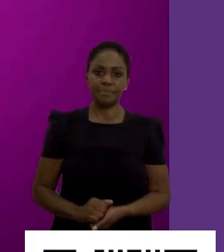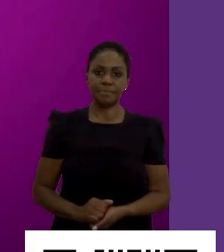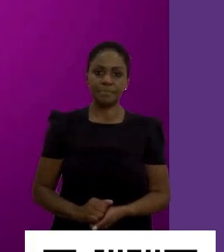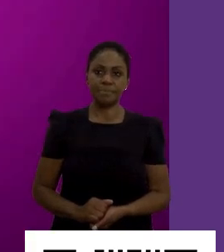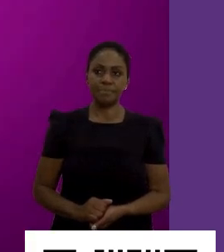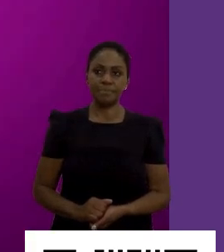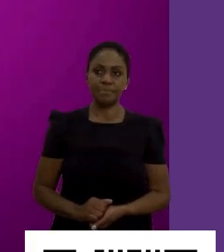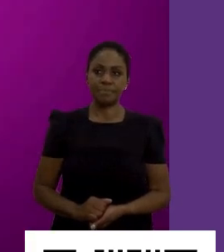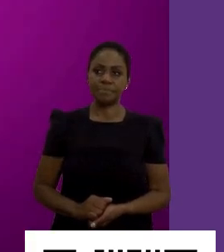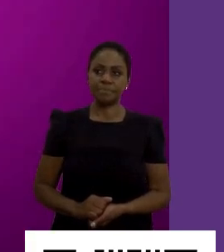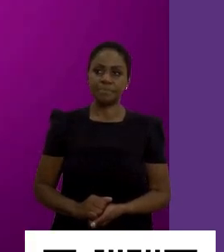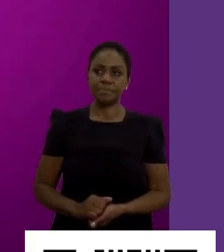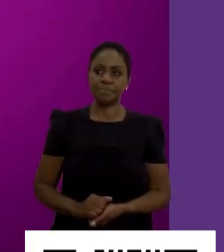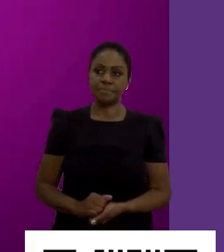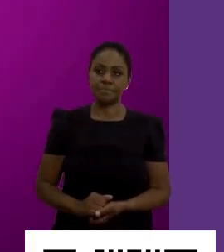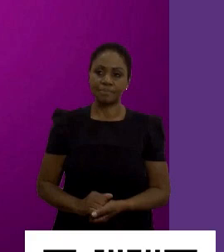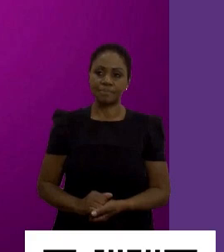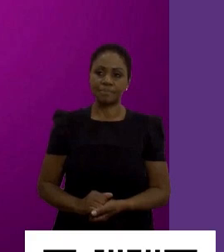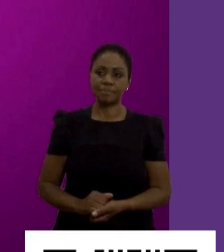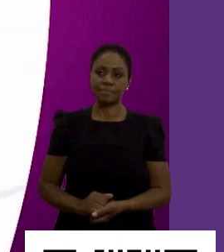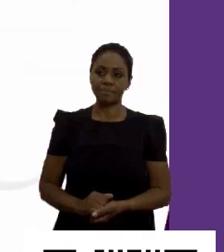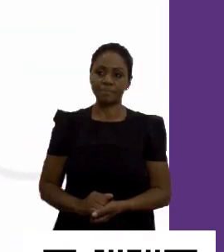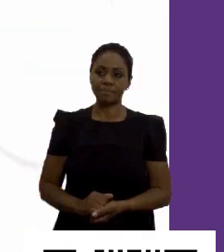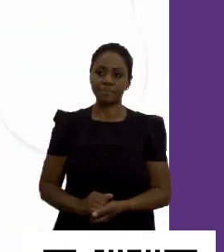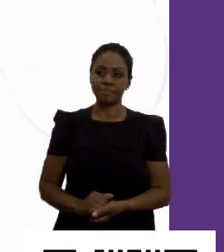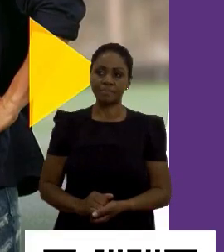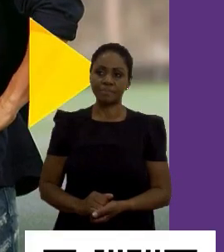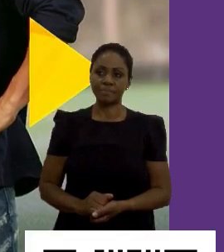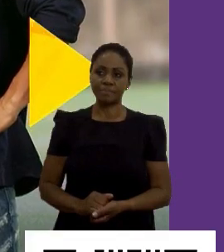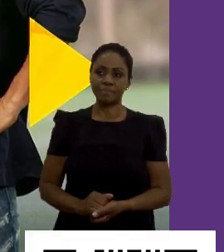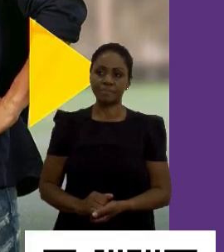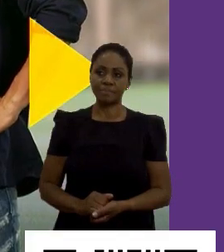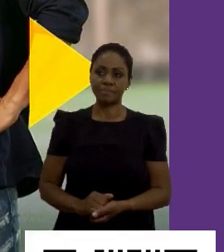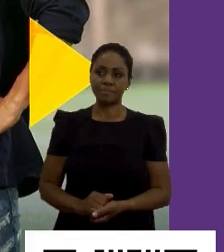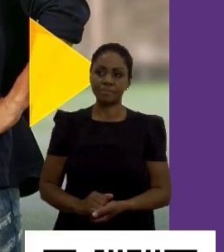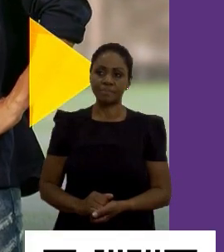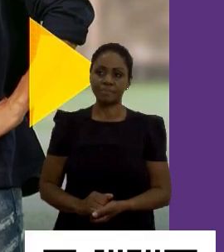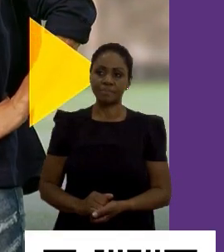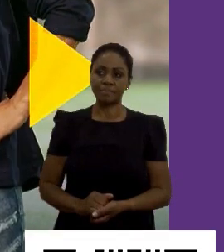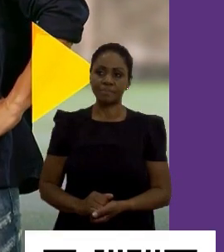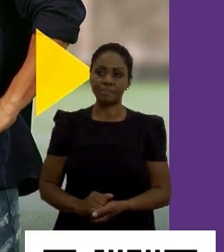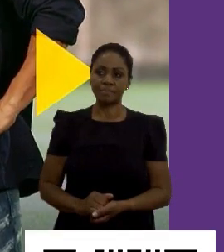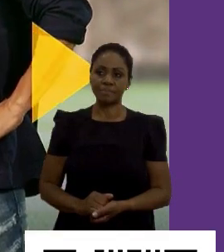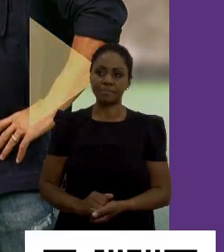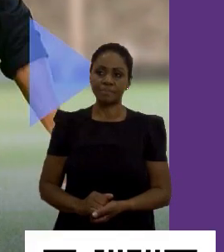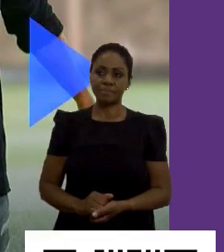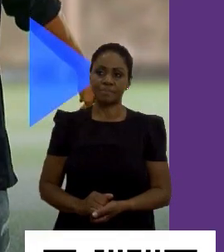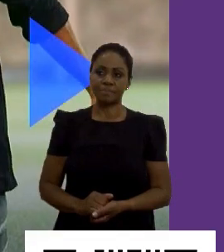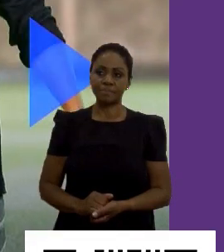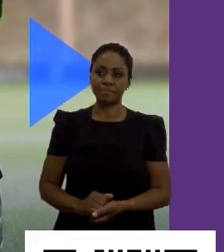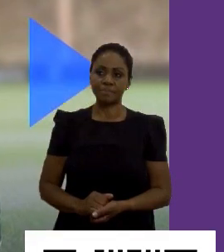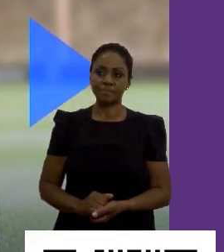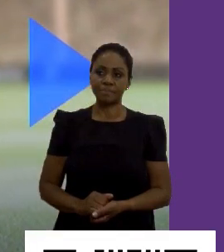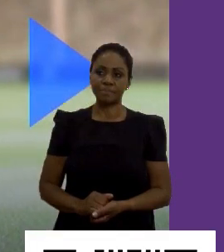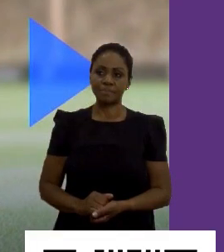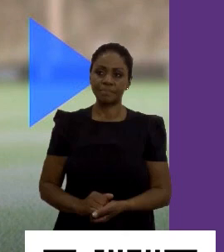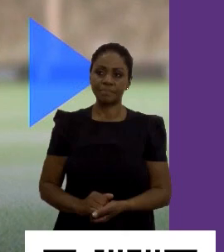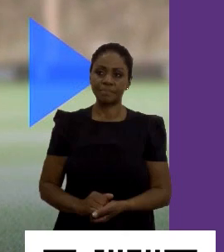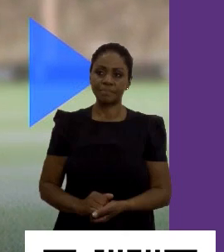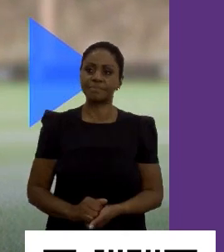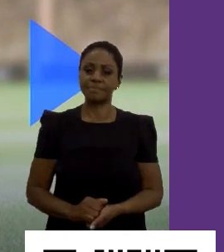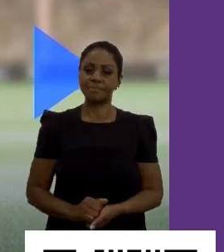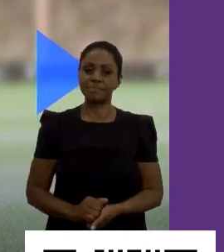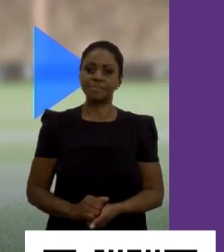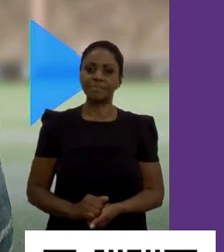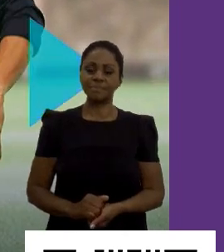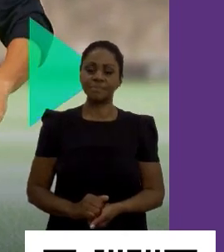auxílio de soluções inovadoras, dados e uma metodologia exclusiva de mapeamento comportamental, o Profiler. A Solids